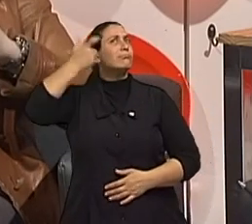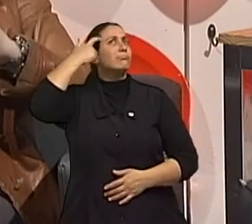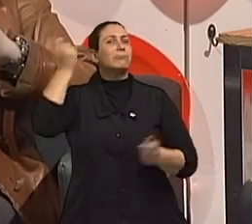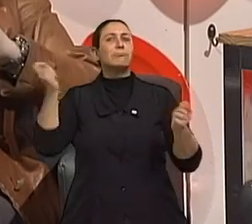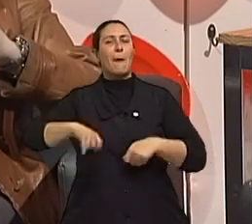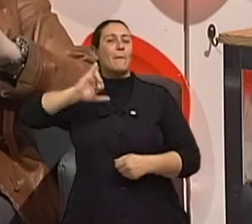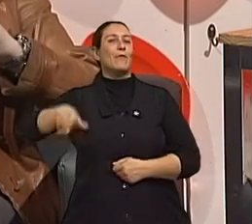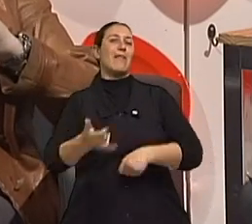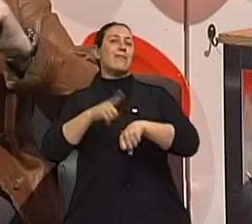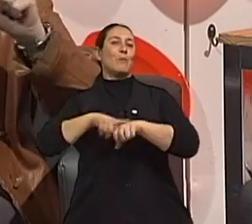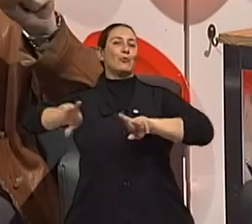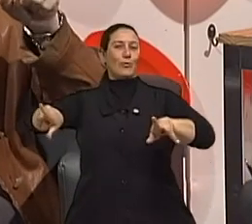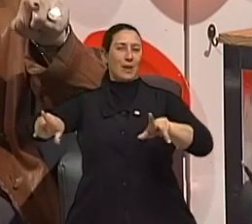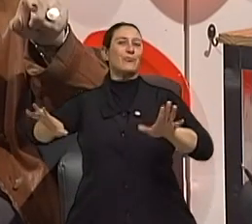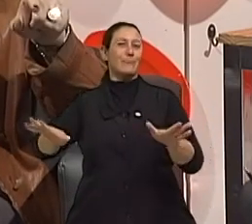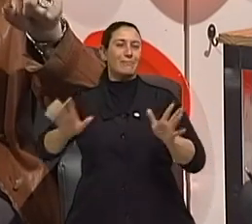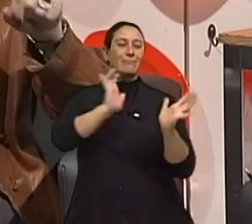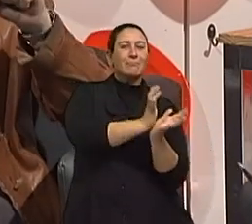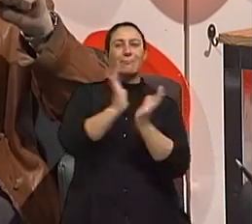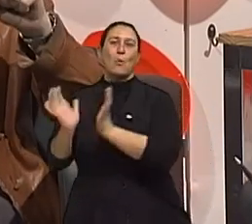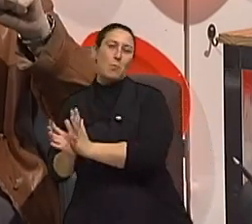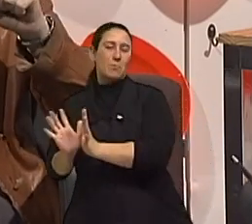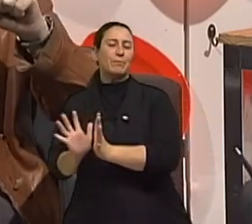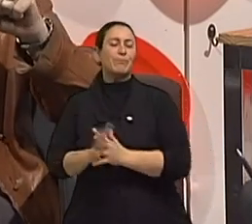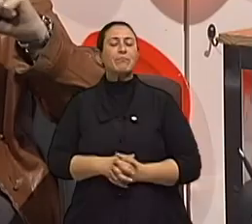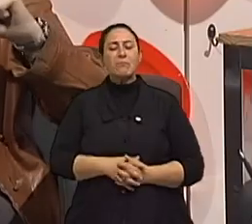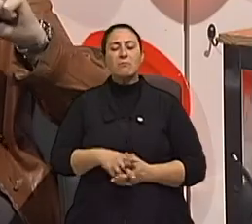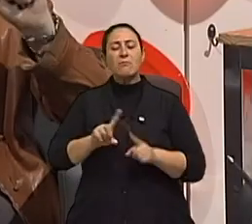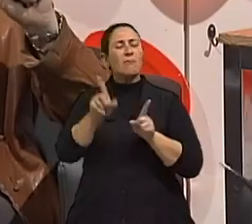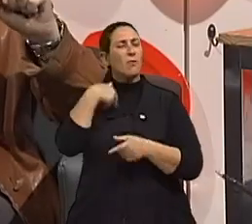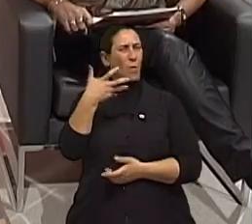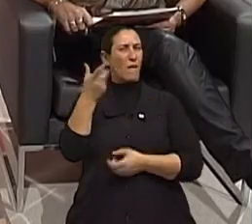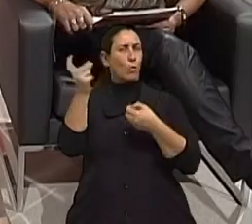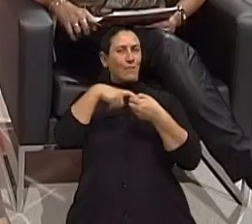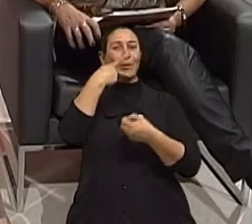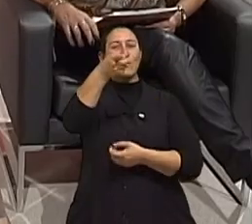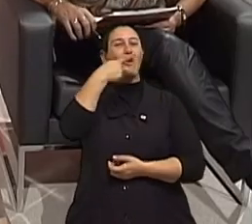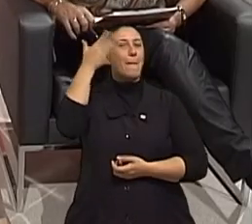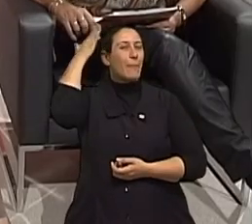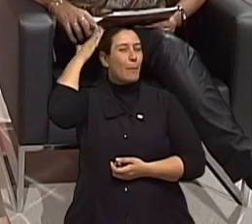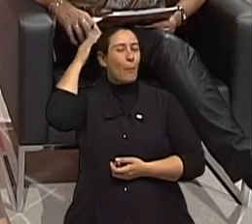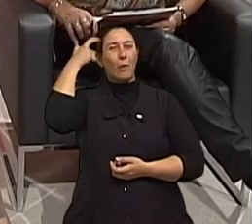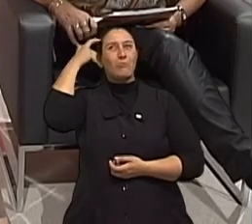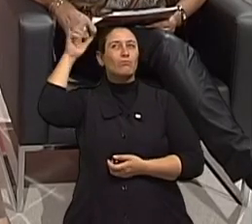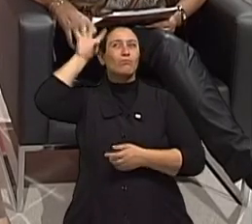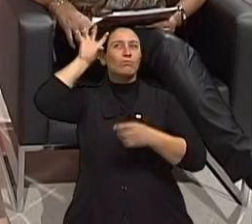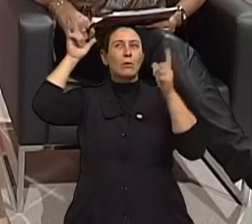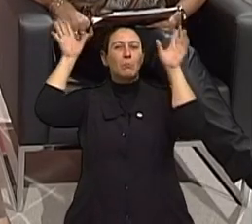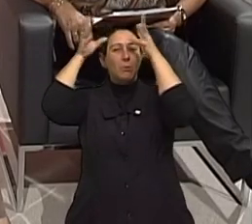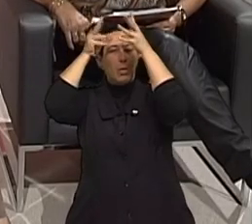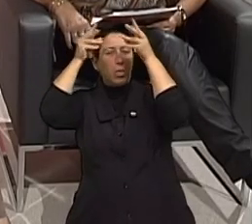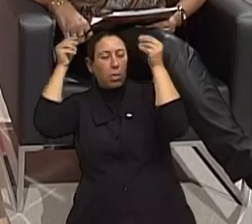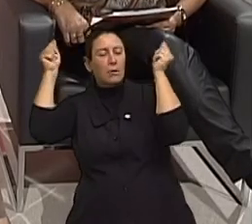tempo é diferente, né? Mas eu gostaria de voltar a falar um aspecto que tu me perguntasse da memória. Ah, tá, ok. Que eu